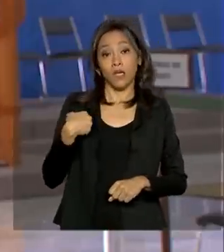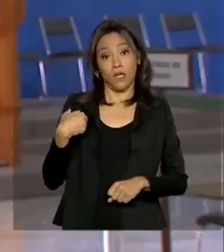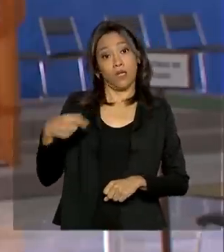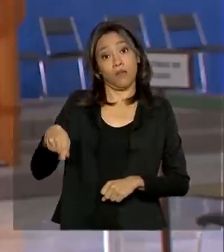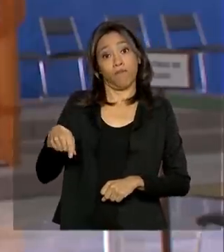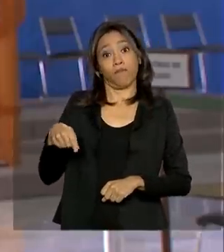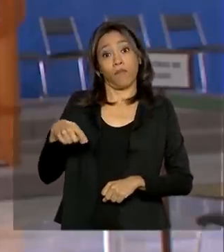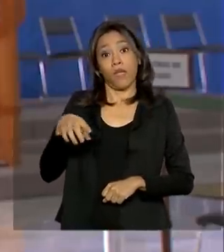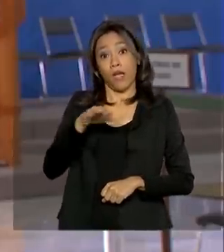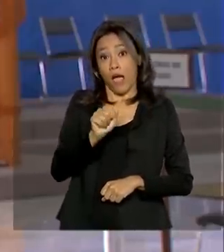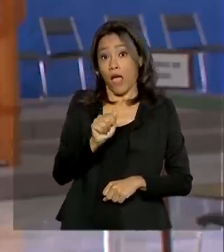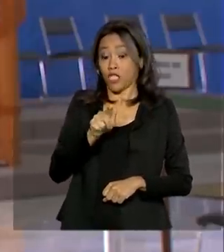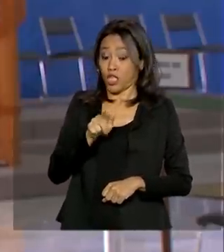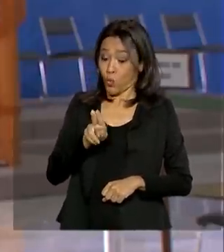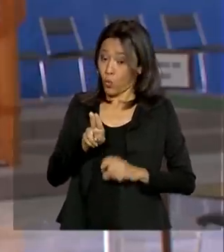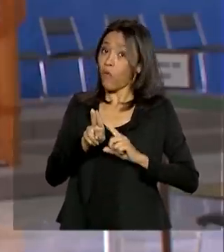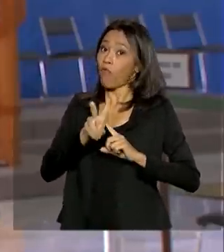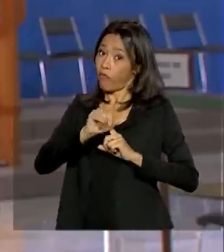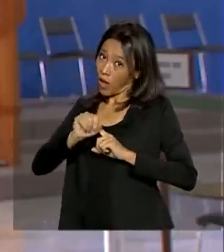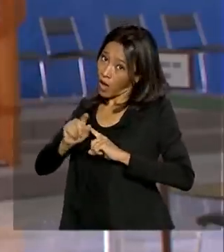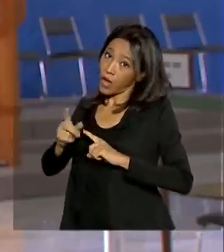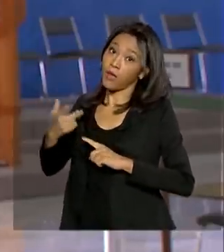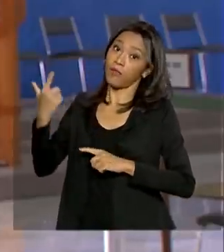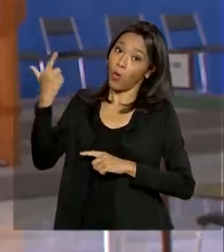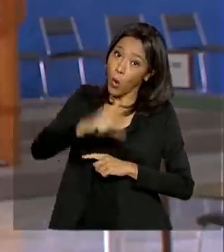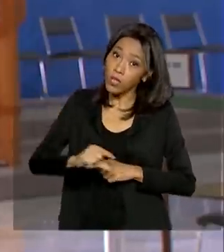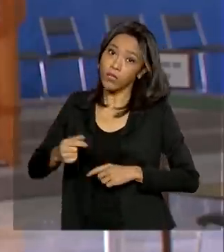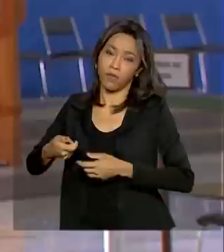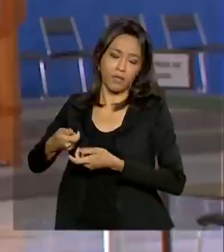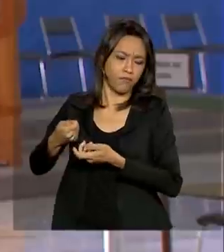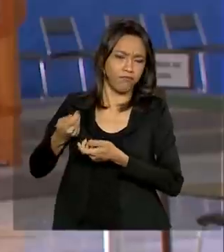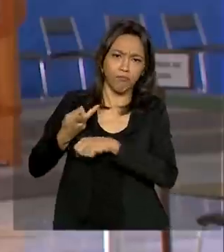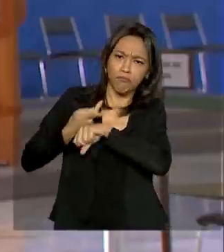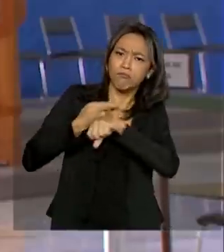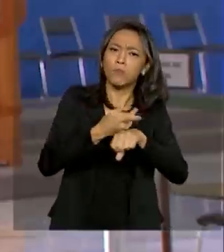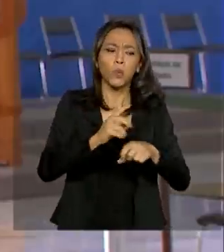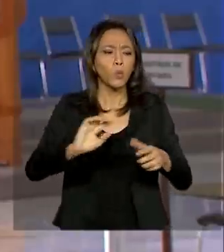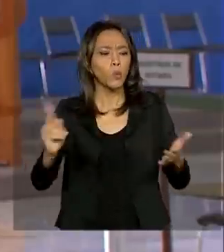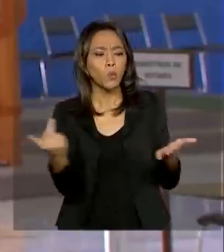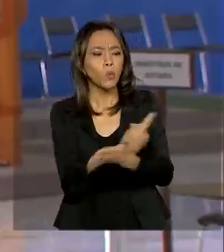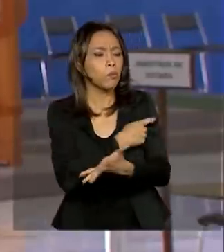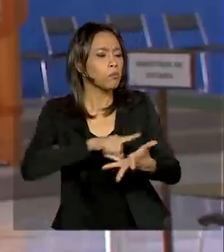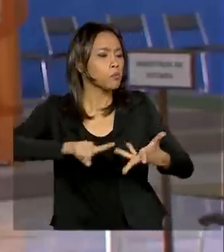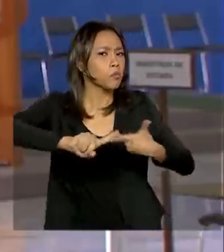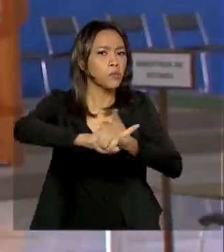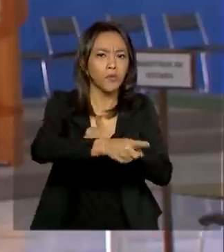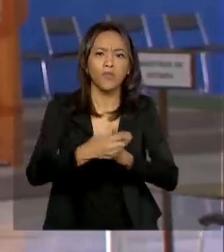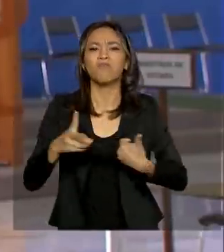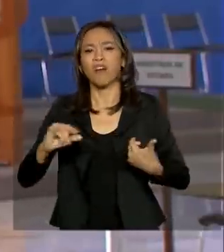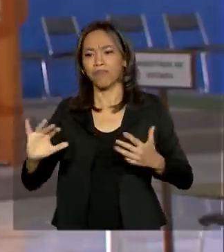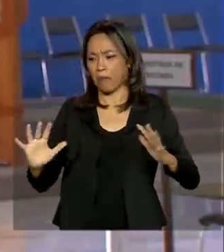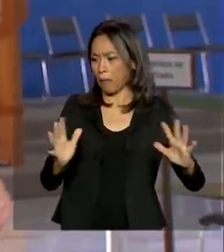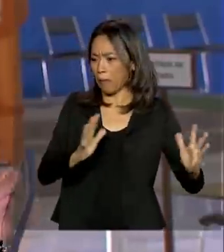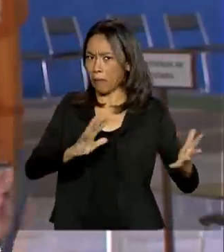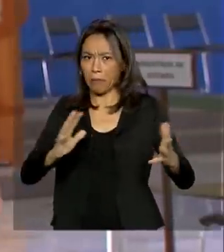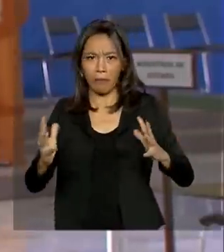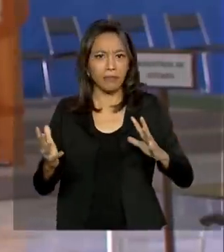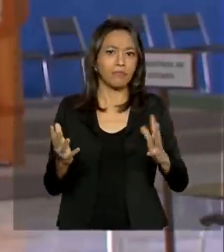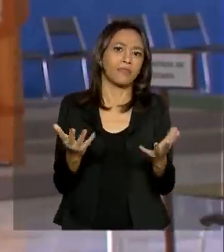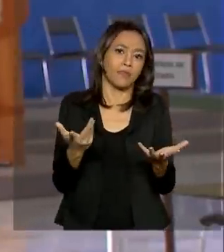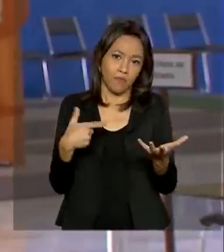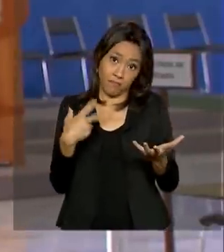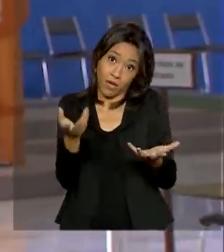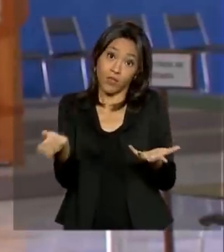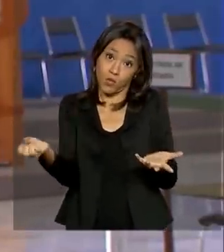já informou que vai recorrer dessa decisão. nós seguimos por aqui, Roberto, acompanhando o dia, o desenrolado do dia aqui em Brasília e também a